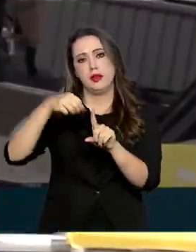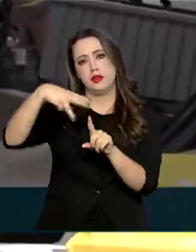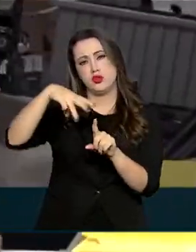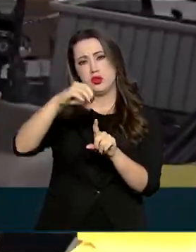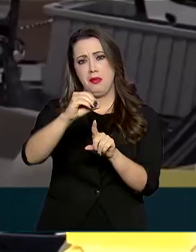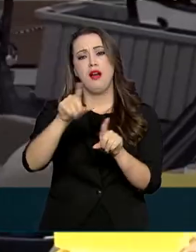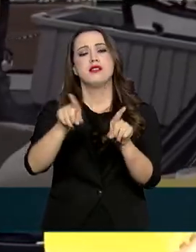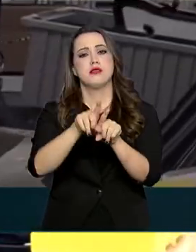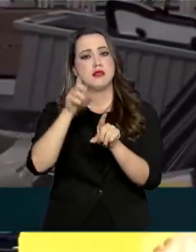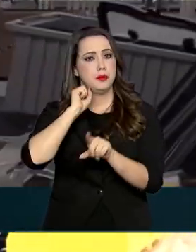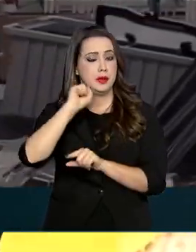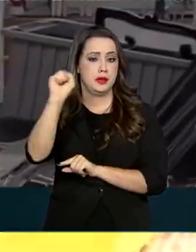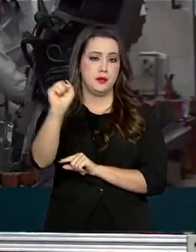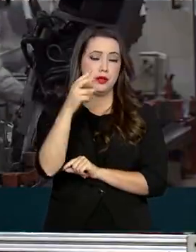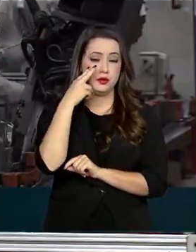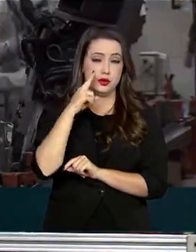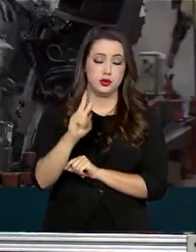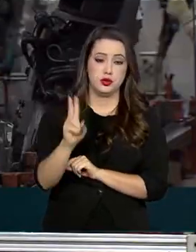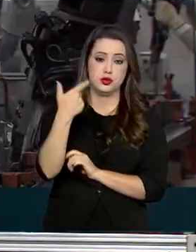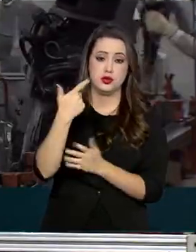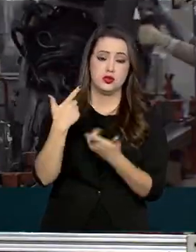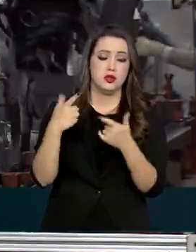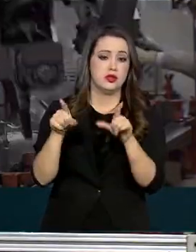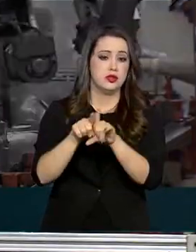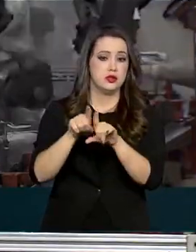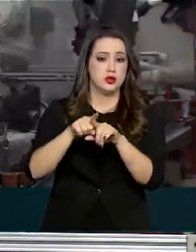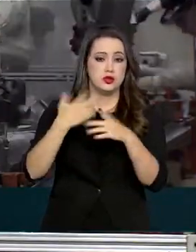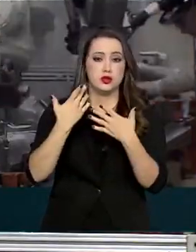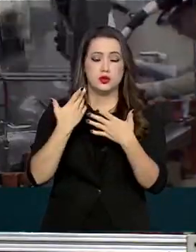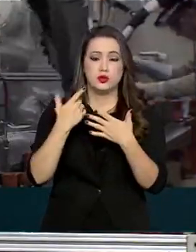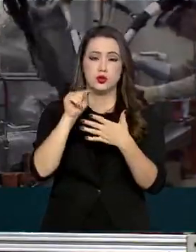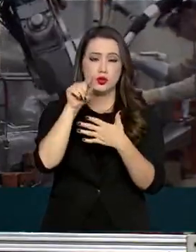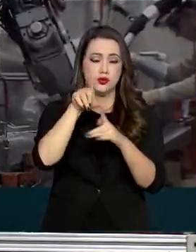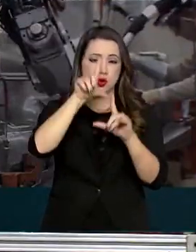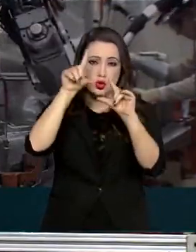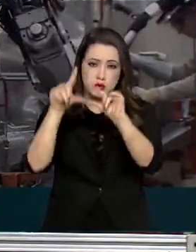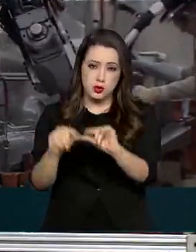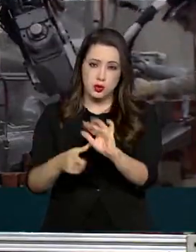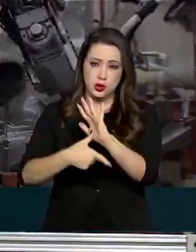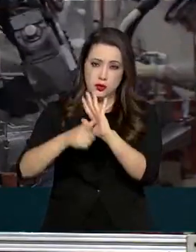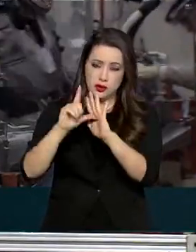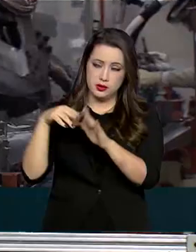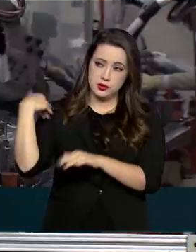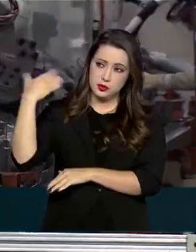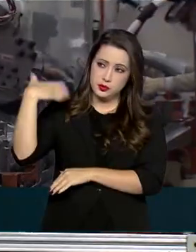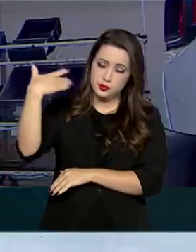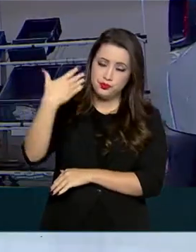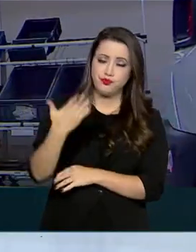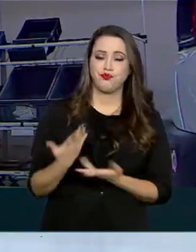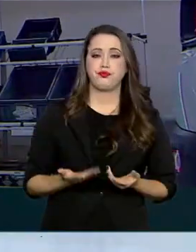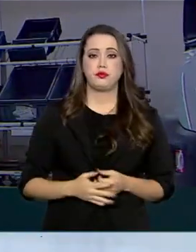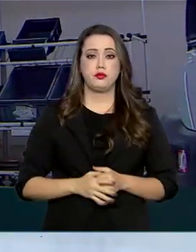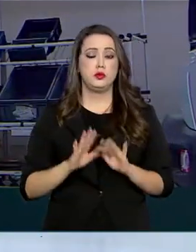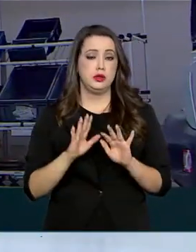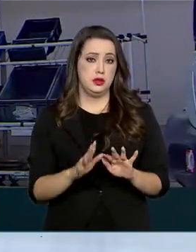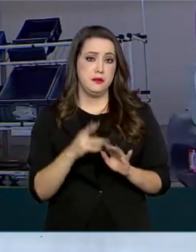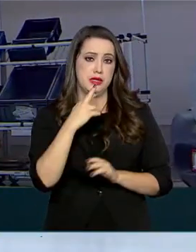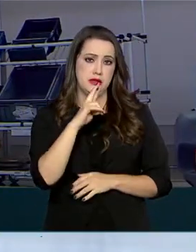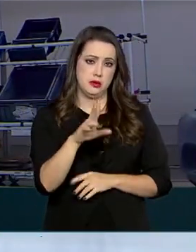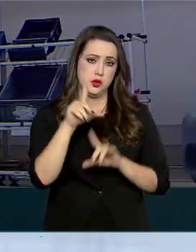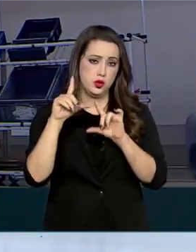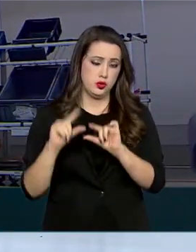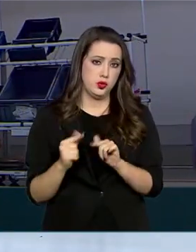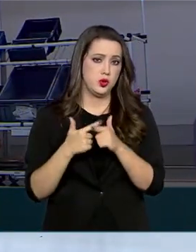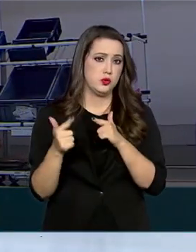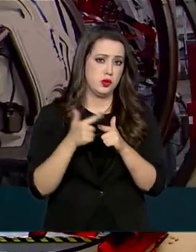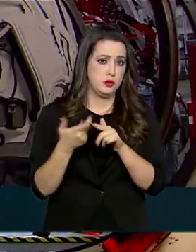que levou o patamar da produção ao seu ponto mais baixo da série histórica. Mas o resultado reduz as